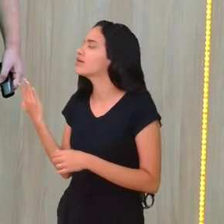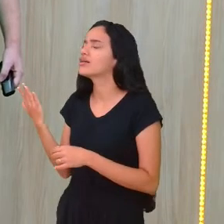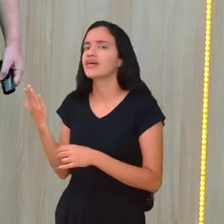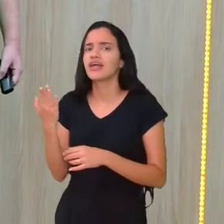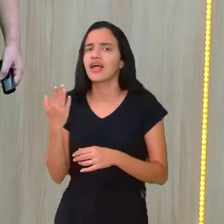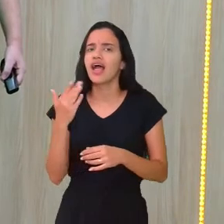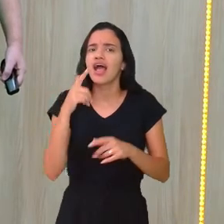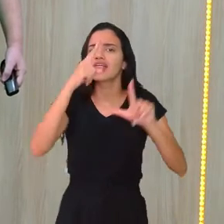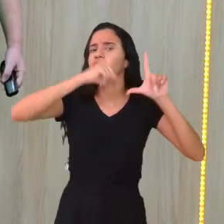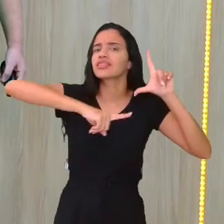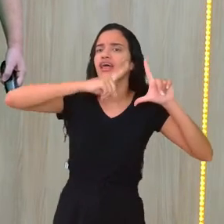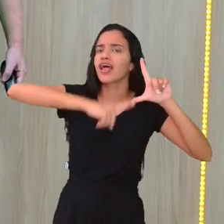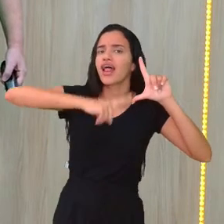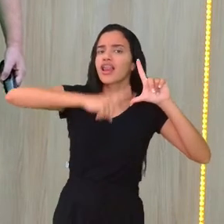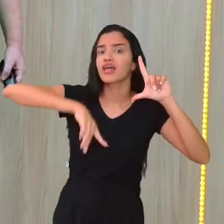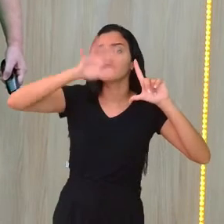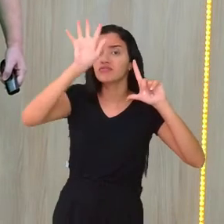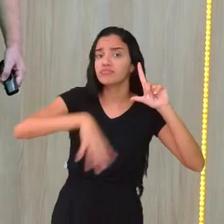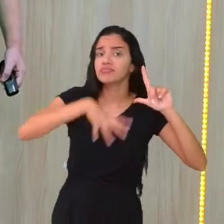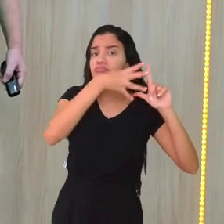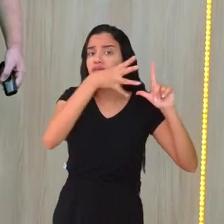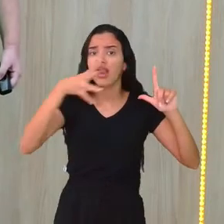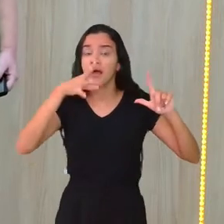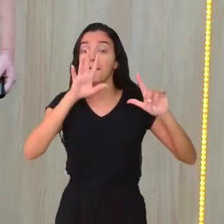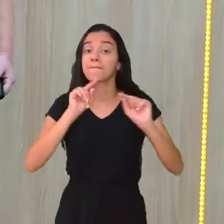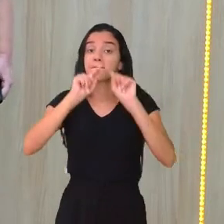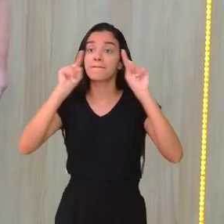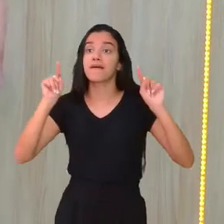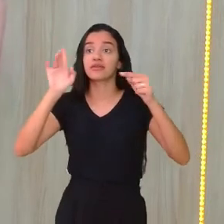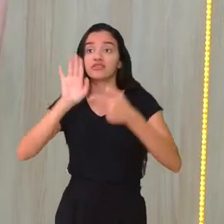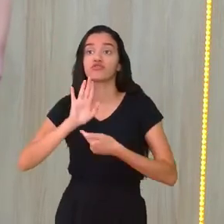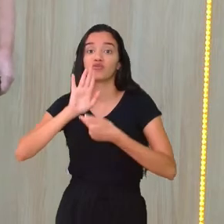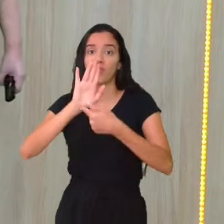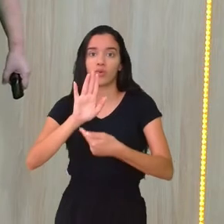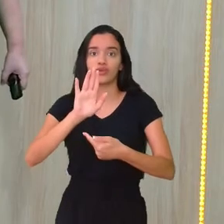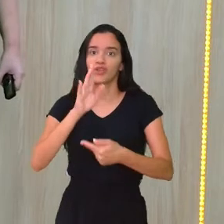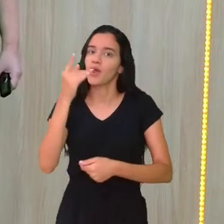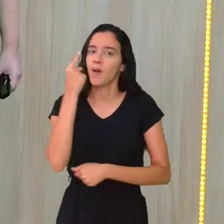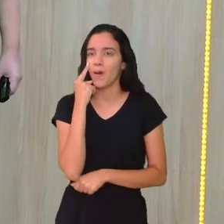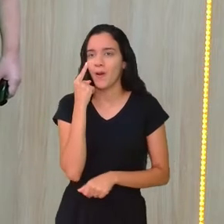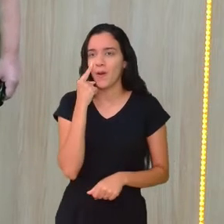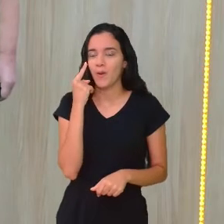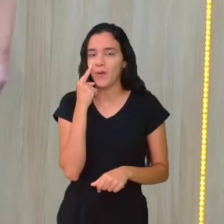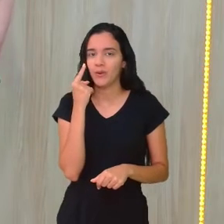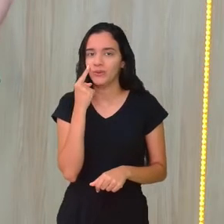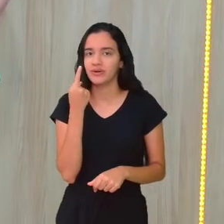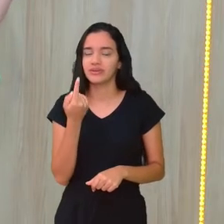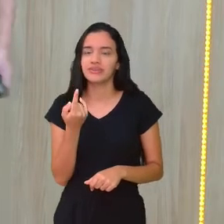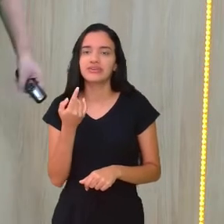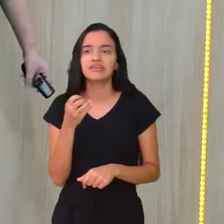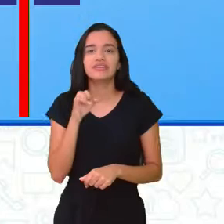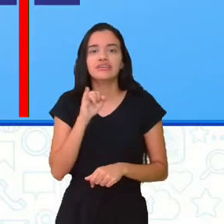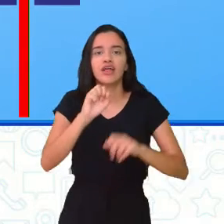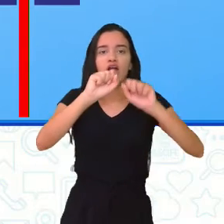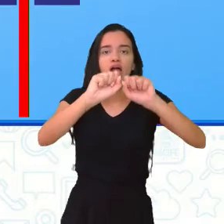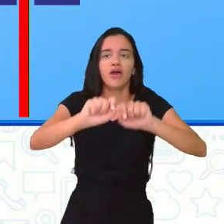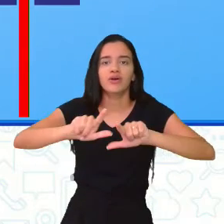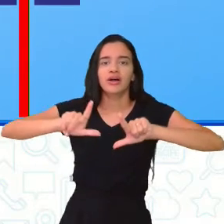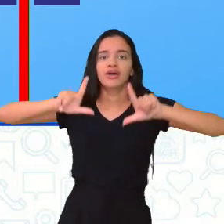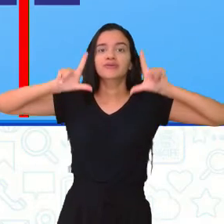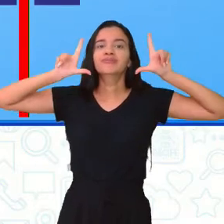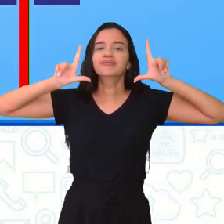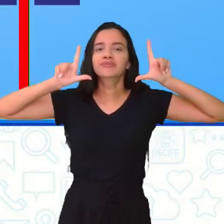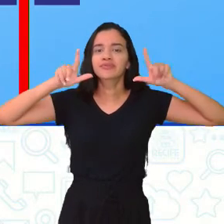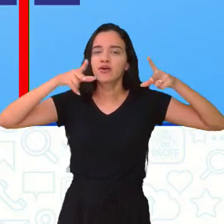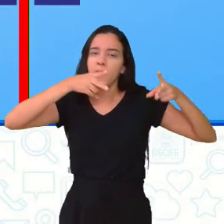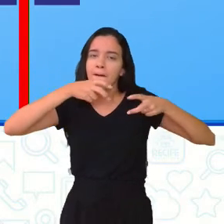Eu não vou pôr a malha, mas eu vou mostrar a simetria. Olha só! Se der um zoom, eles vão